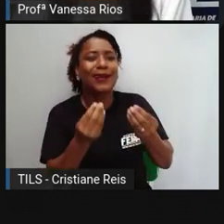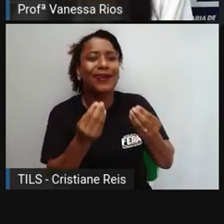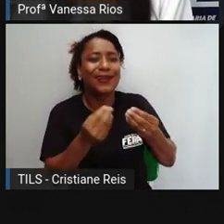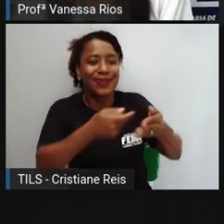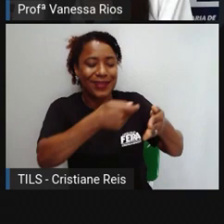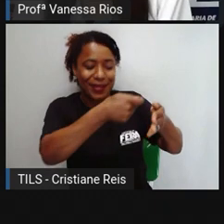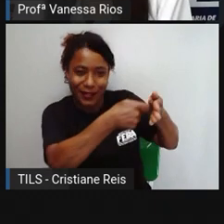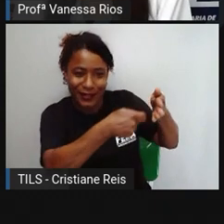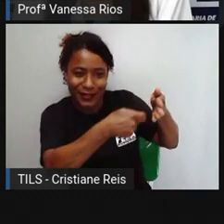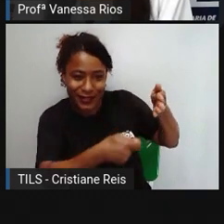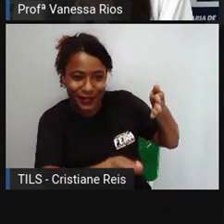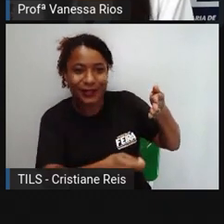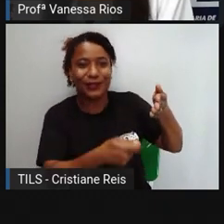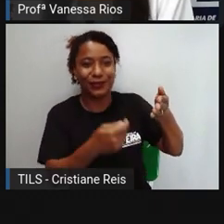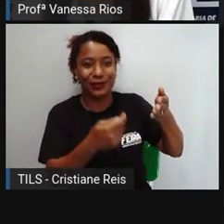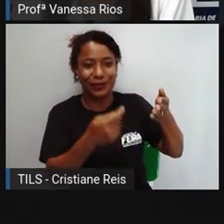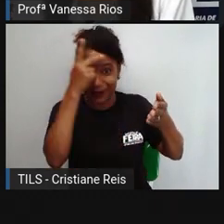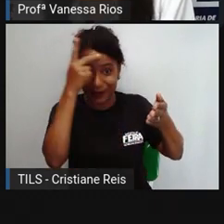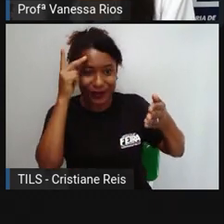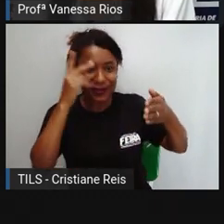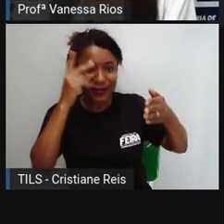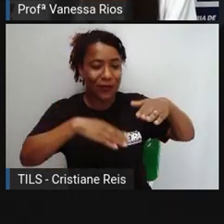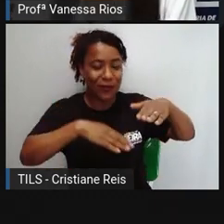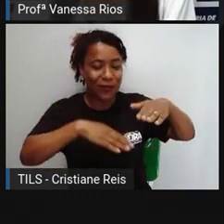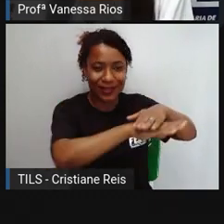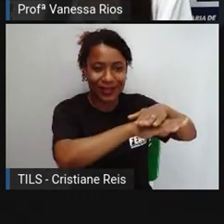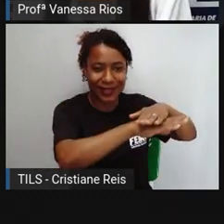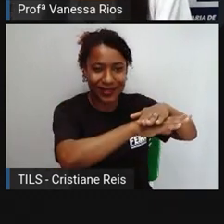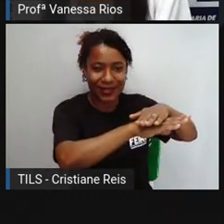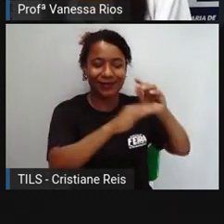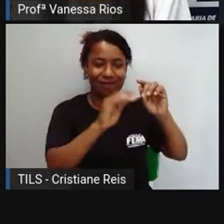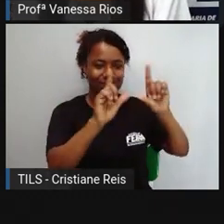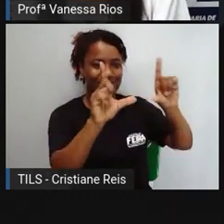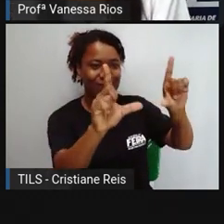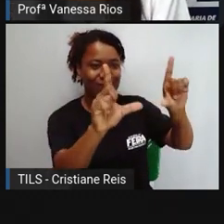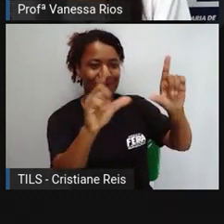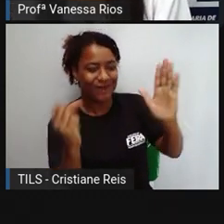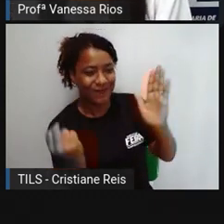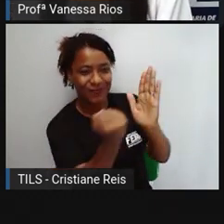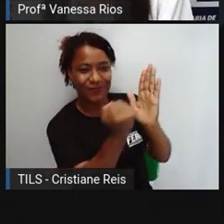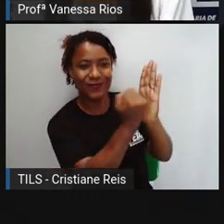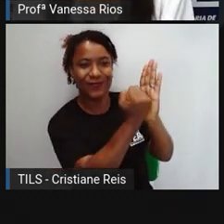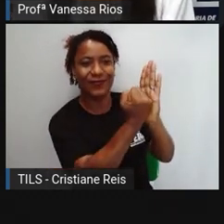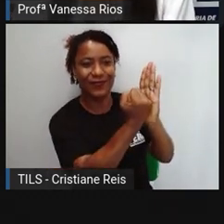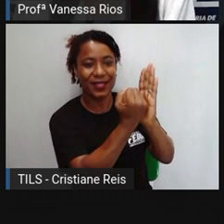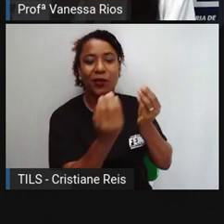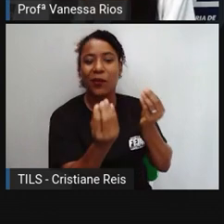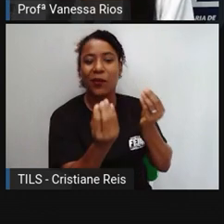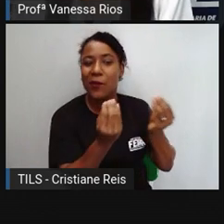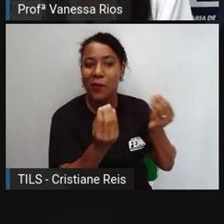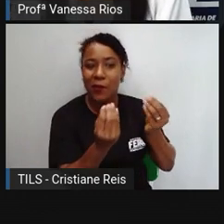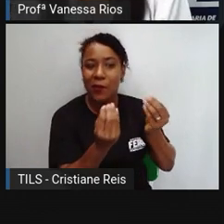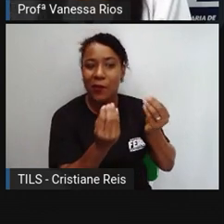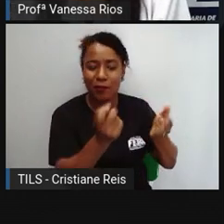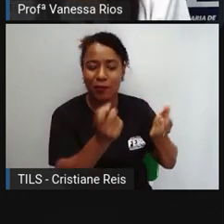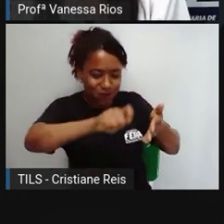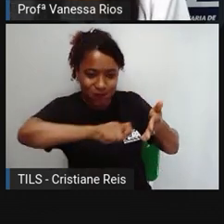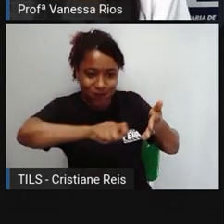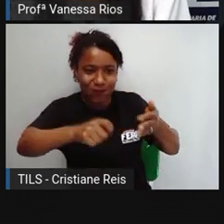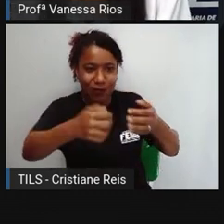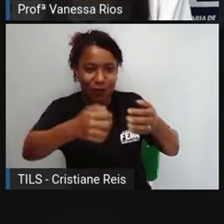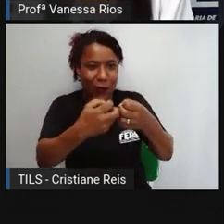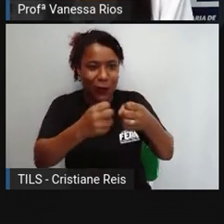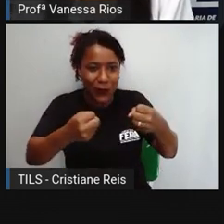inclusive, de guardar, de reproduzir, de conservar o que ia acontecendo no decorrer do